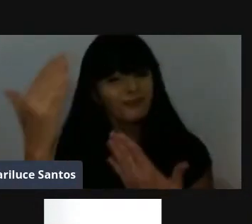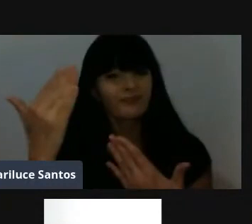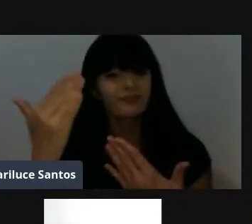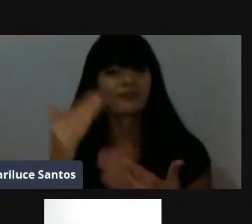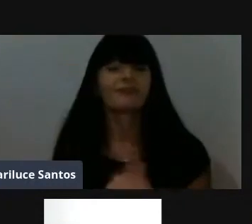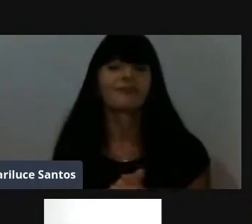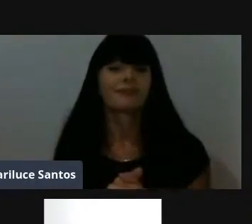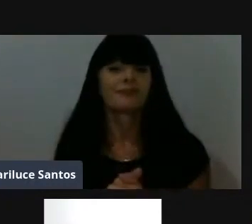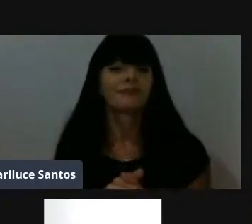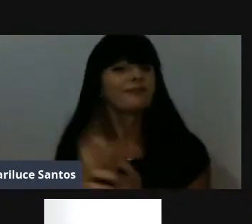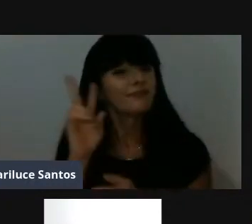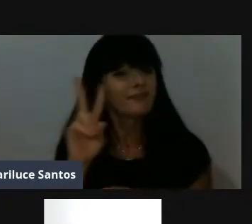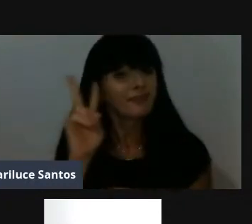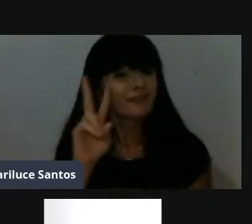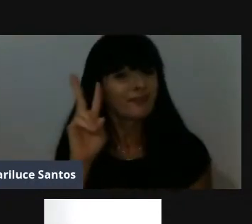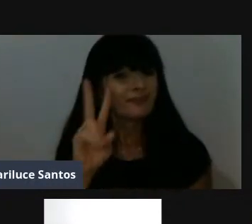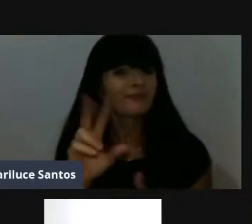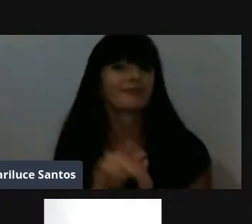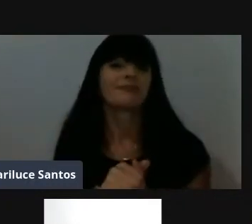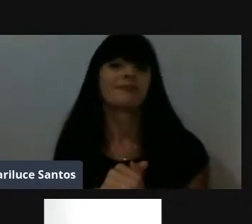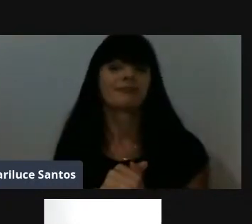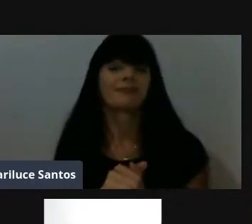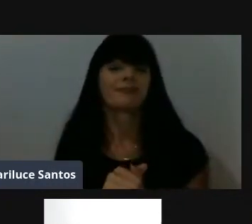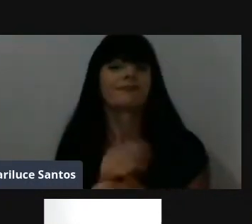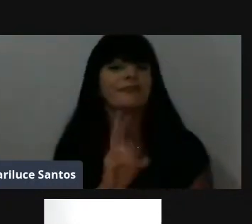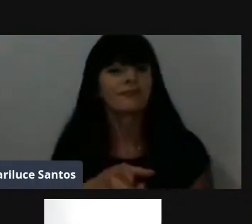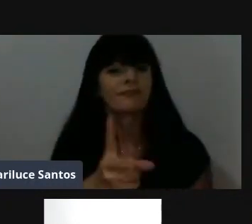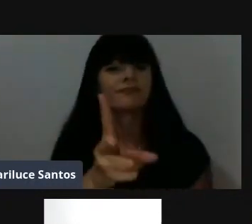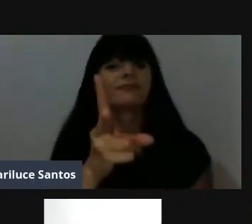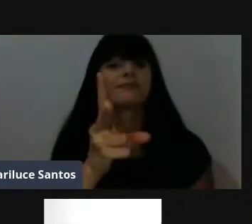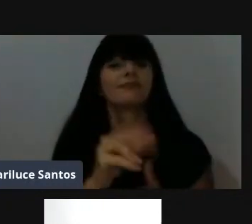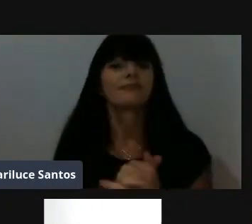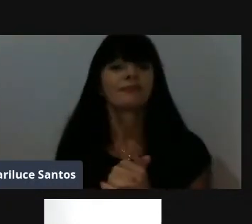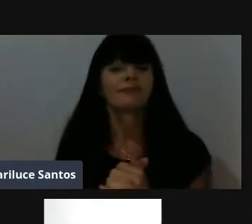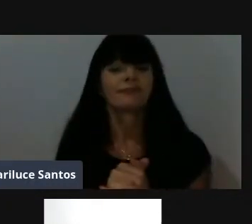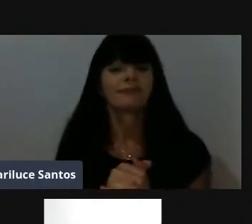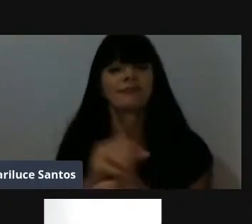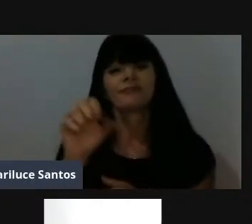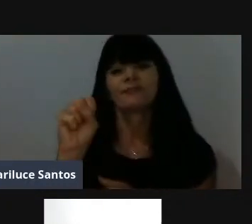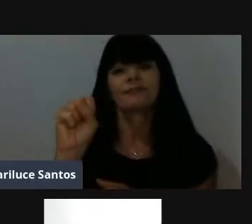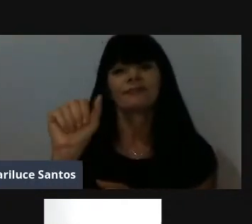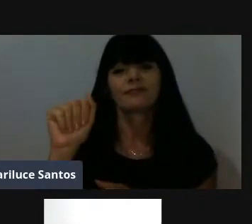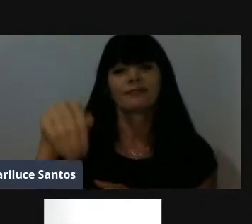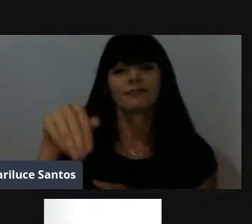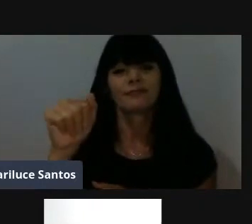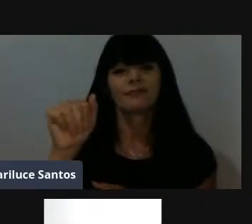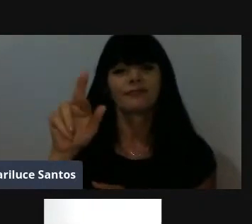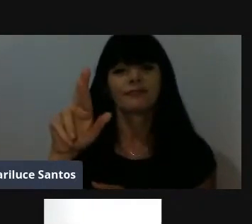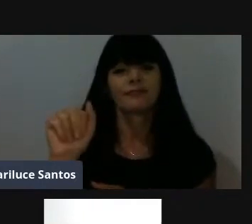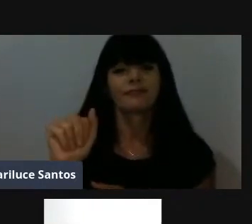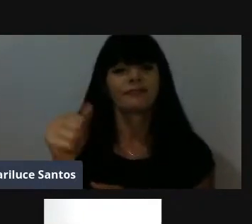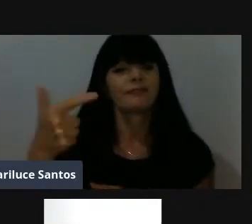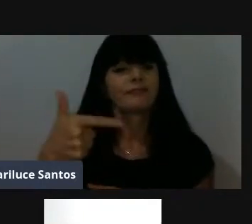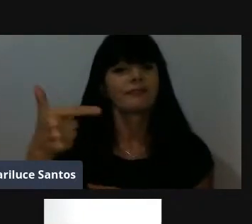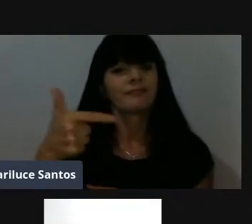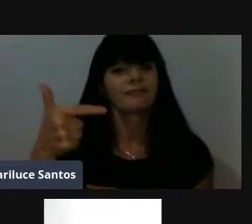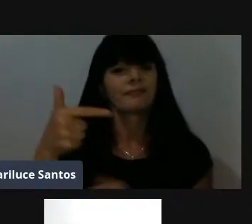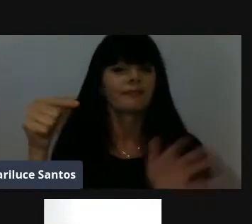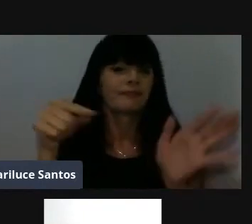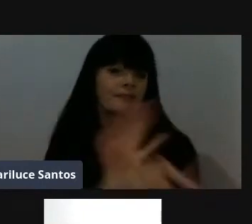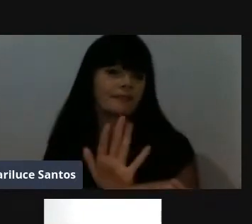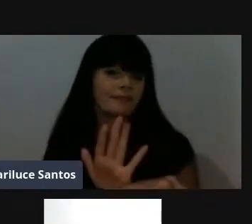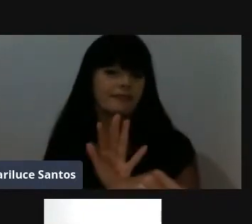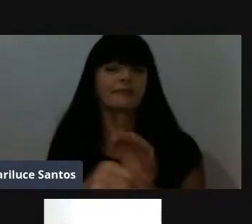Obrigada, Gleiton, pela lembrança aí. Vamos continuando, então, com a Samara. Samara, sua segunda